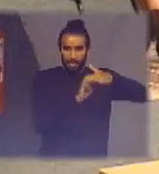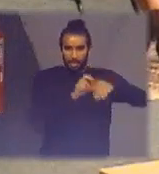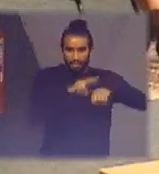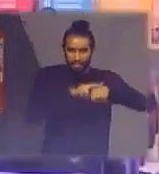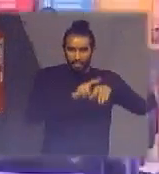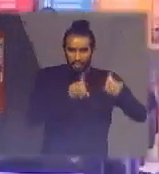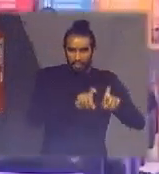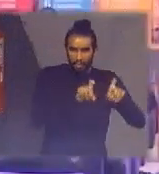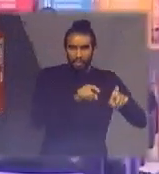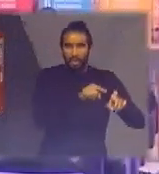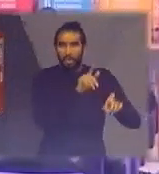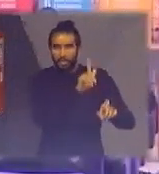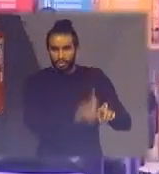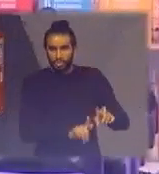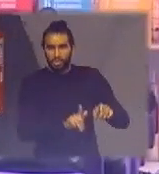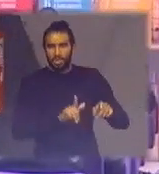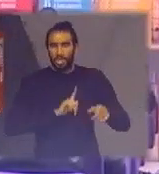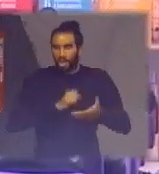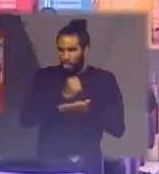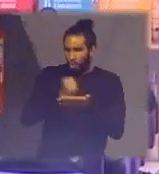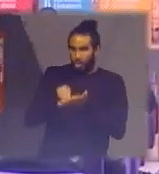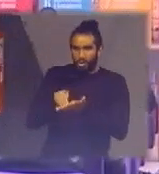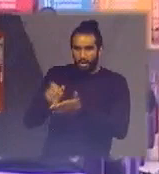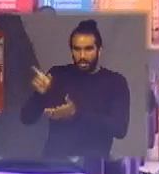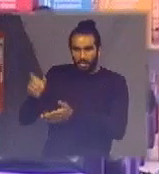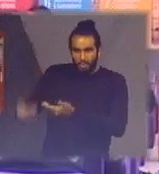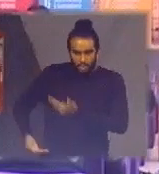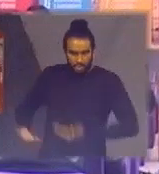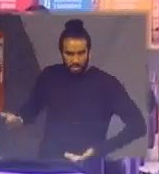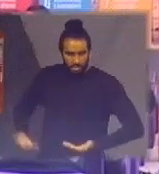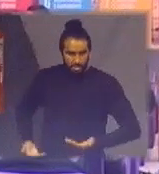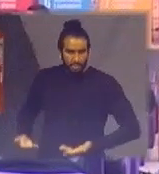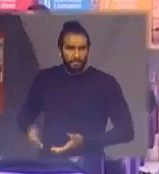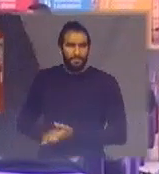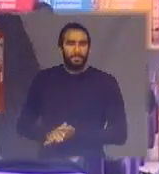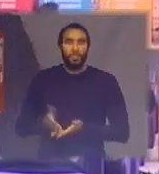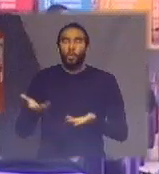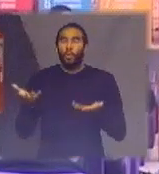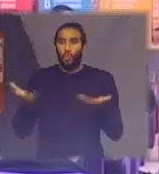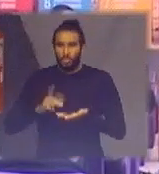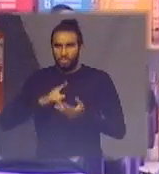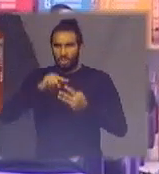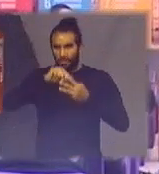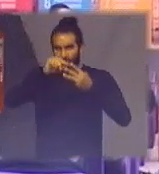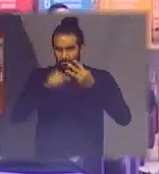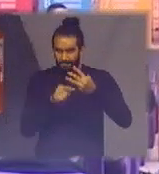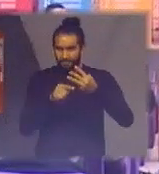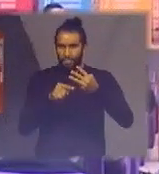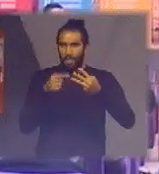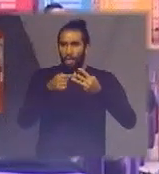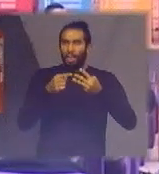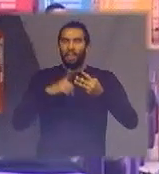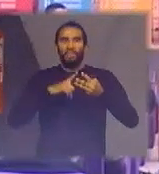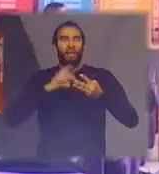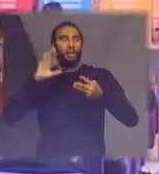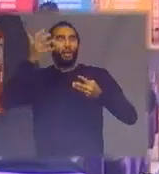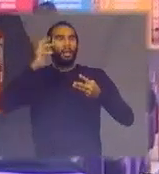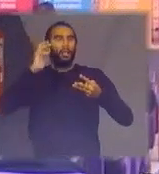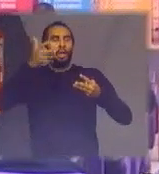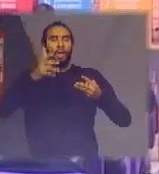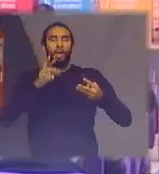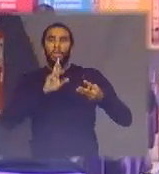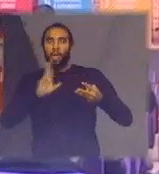entidade gestora que ela contrata operadores esses operadores que hoje são três eles dão uma solução para nós de